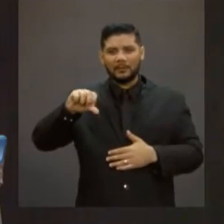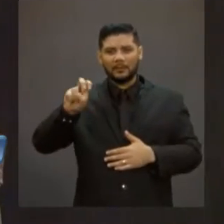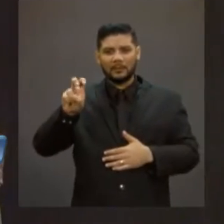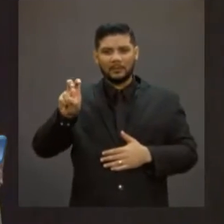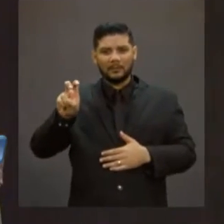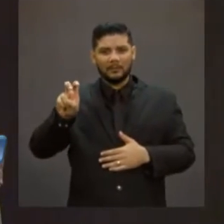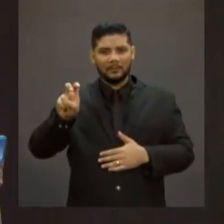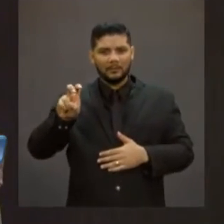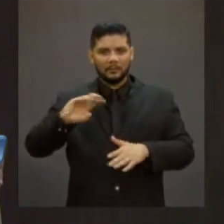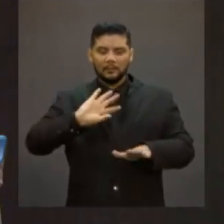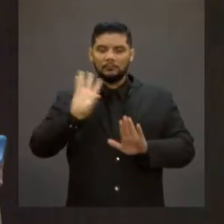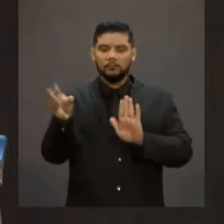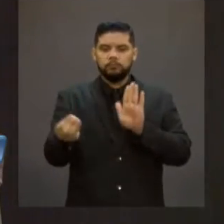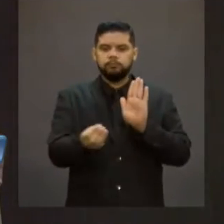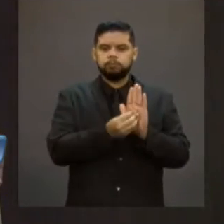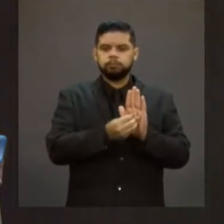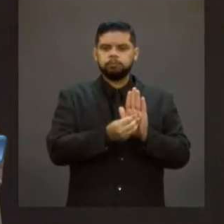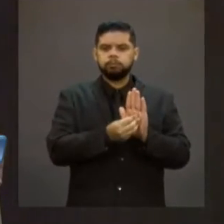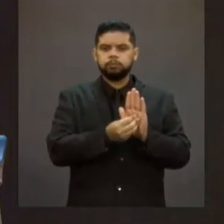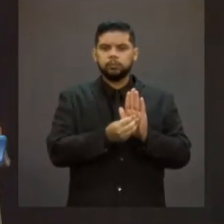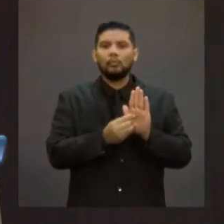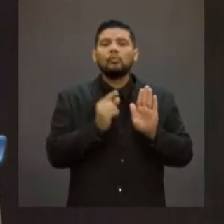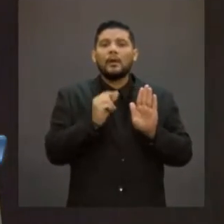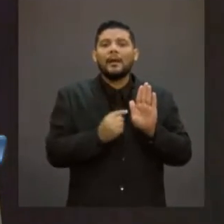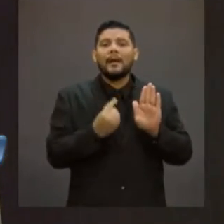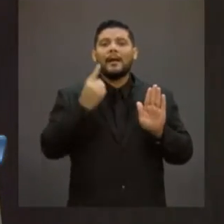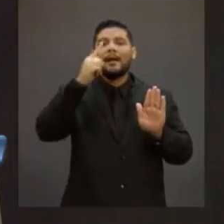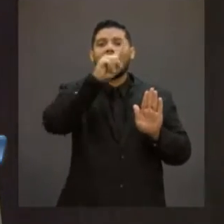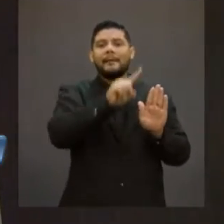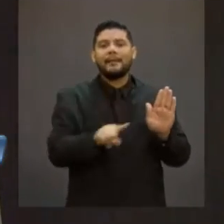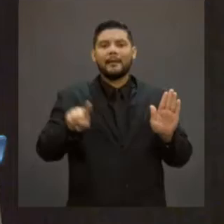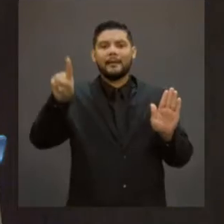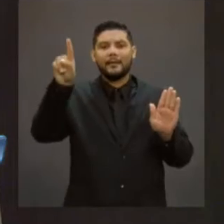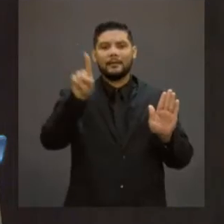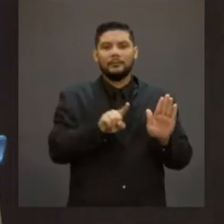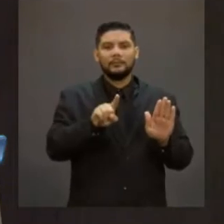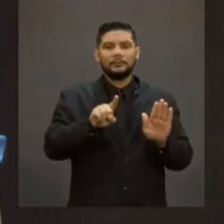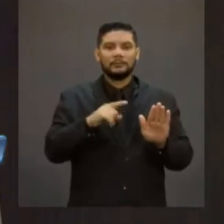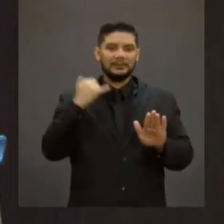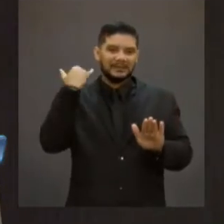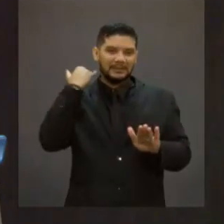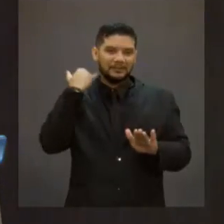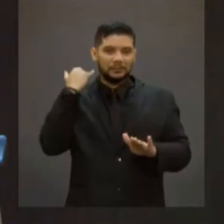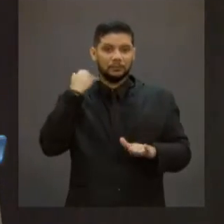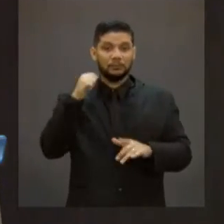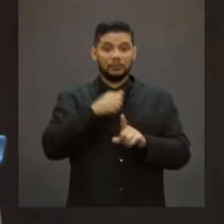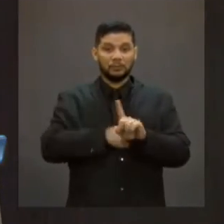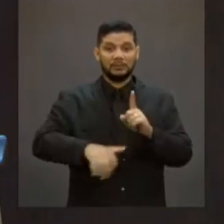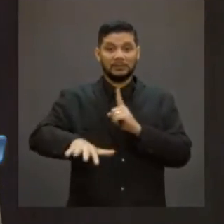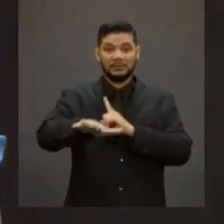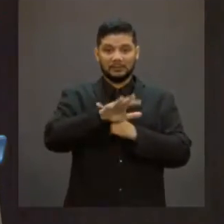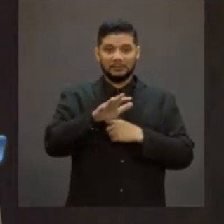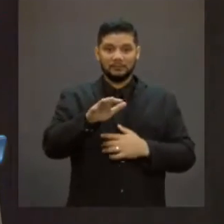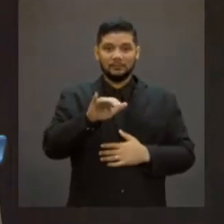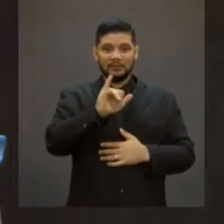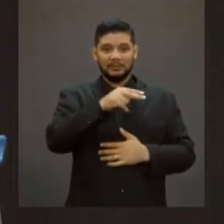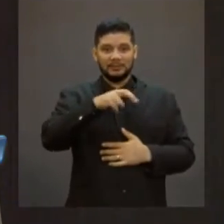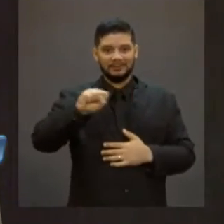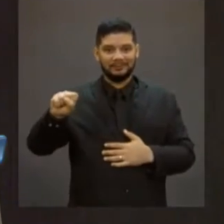está embutida a extinção do serviço social previdenciário do INSS.